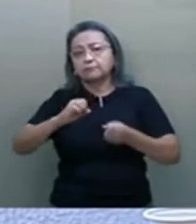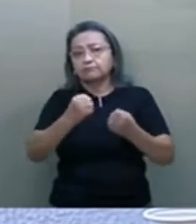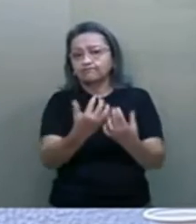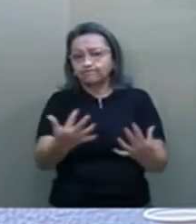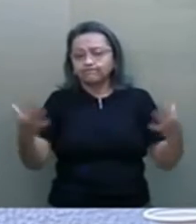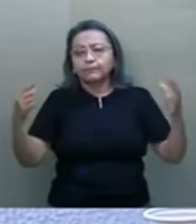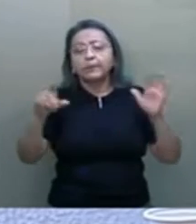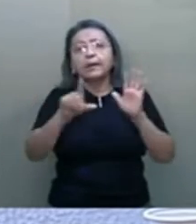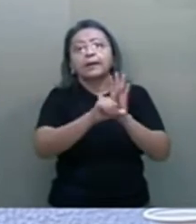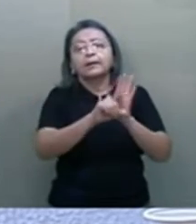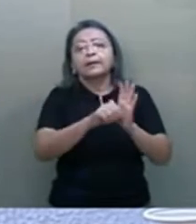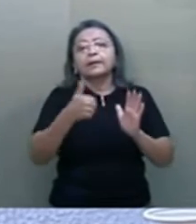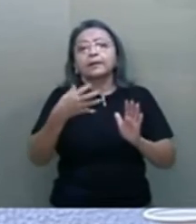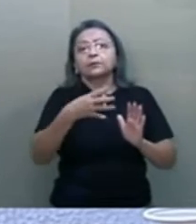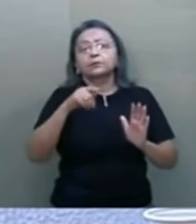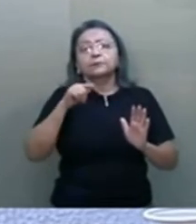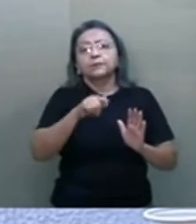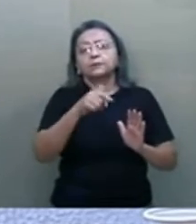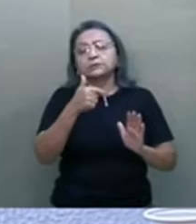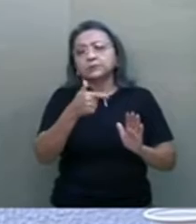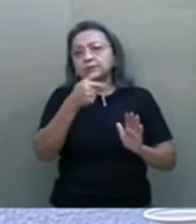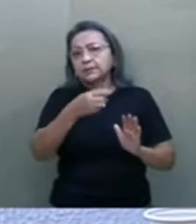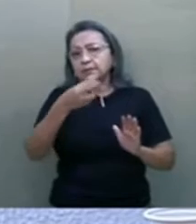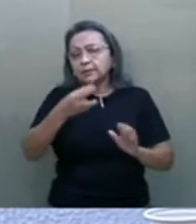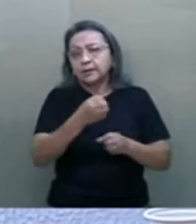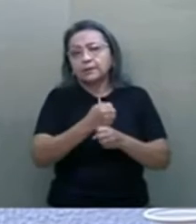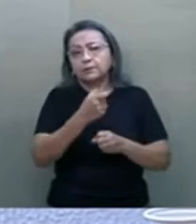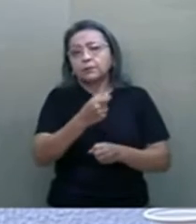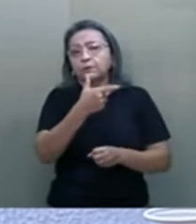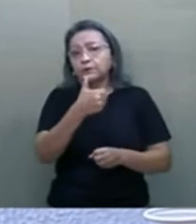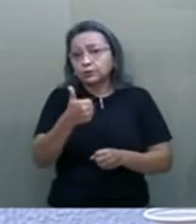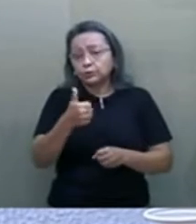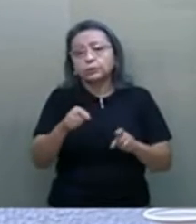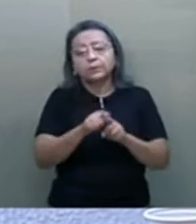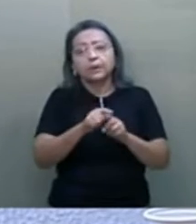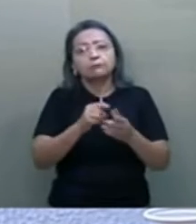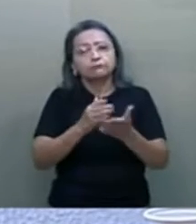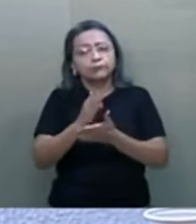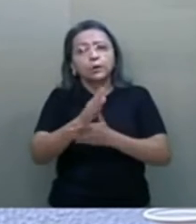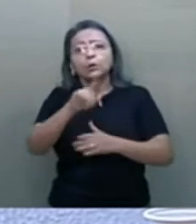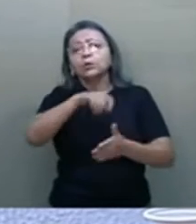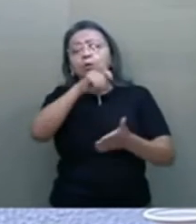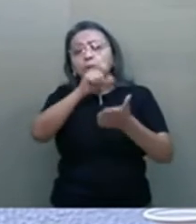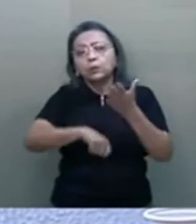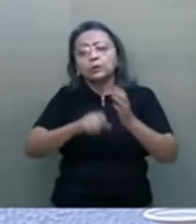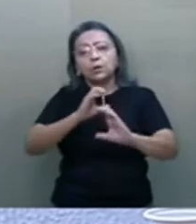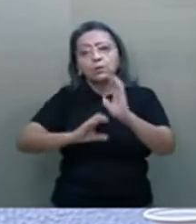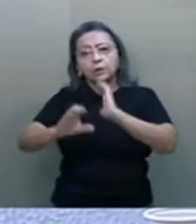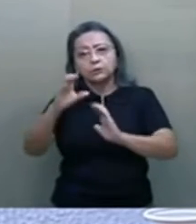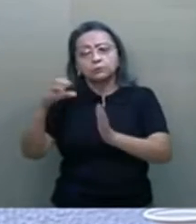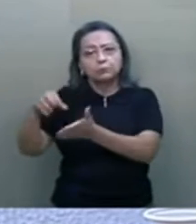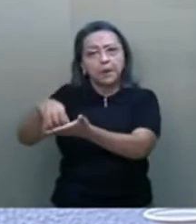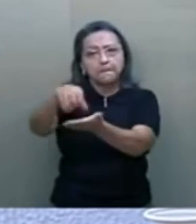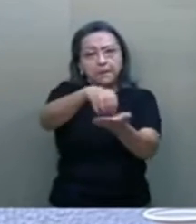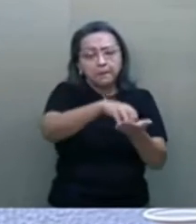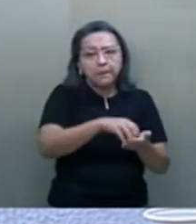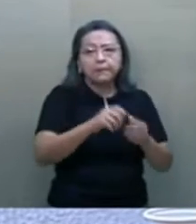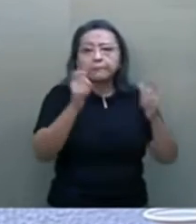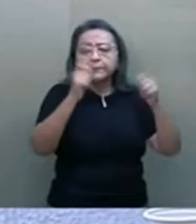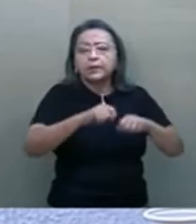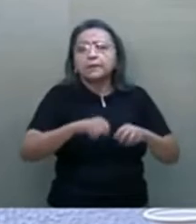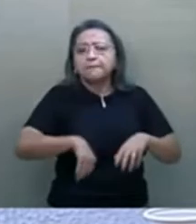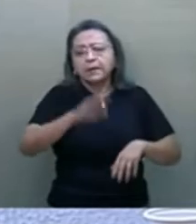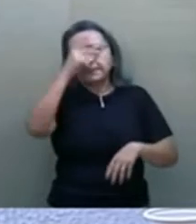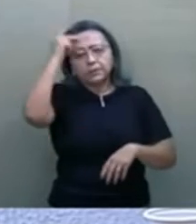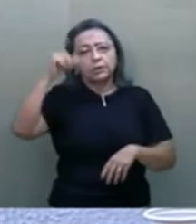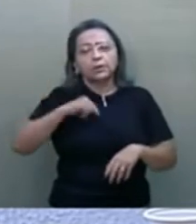A Lei nº 14.173, de 2021, que também reduz os impostos sobre as conexões satelitais para permitir que mais